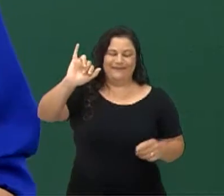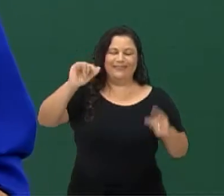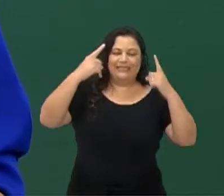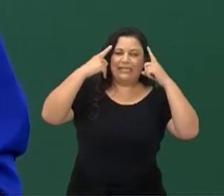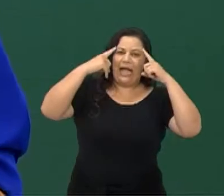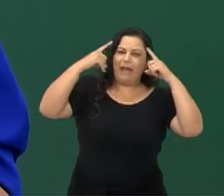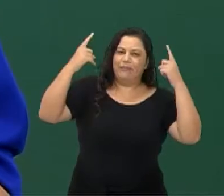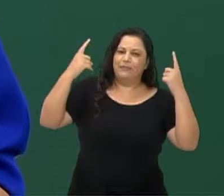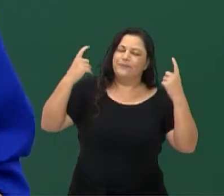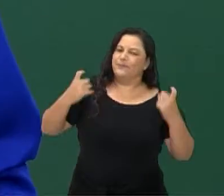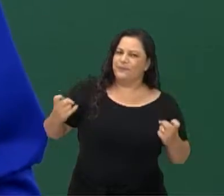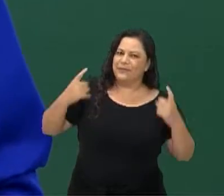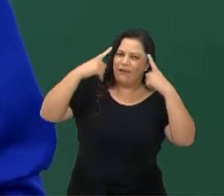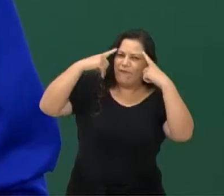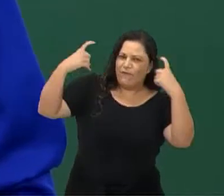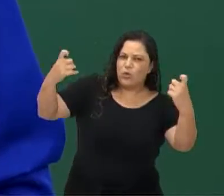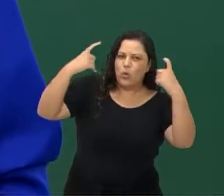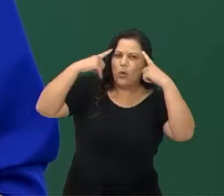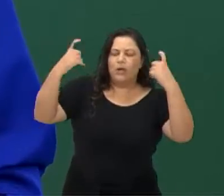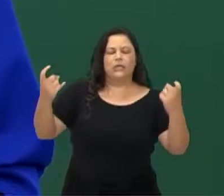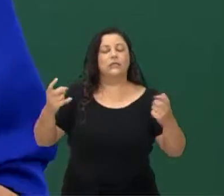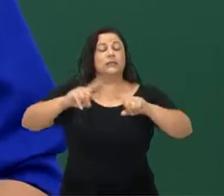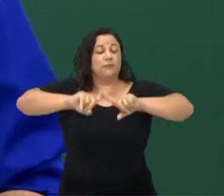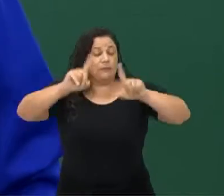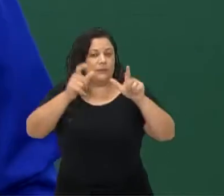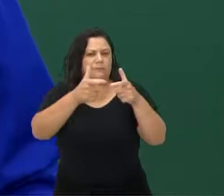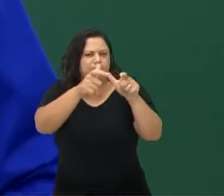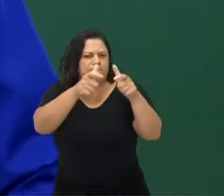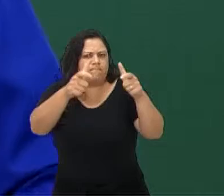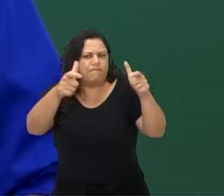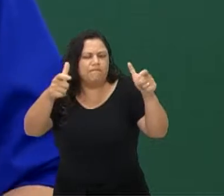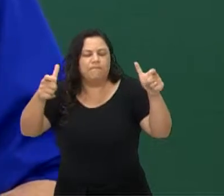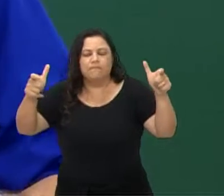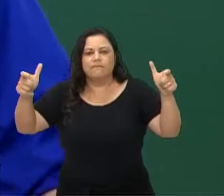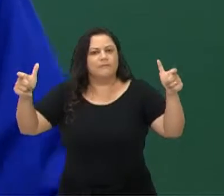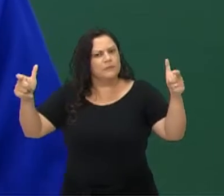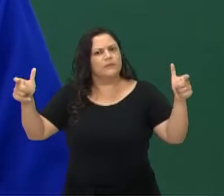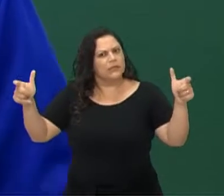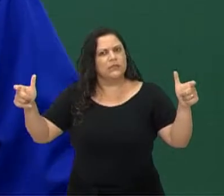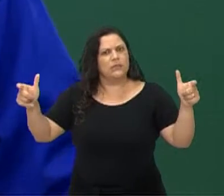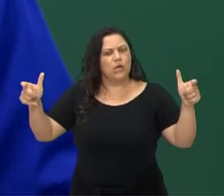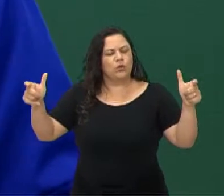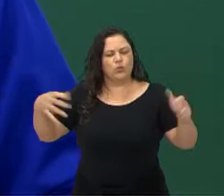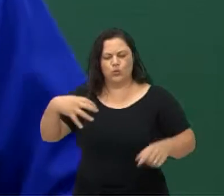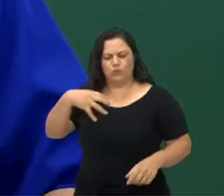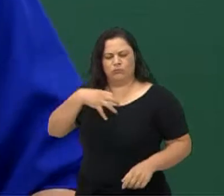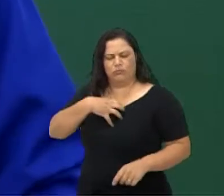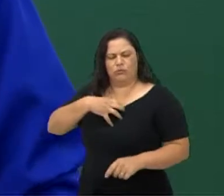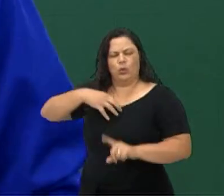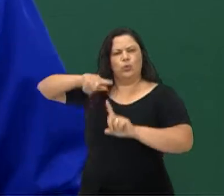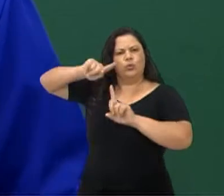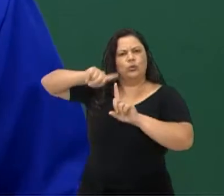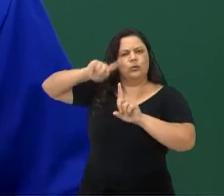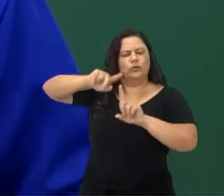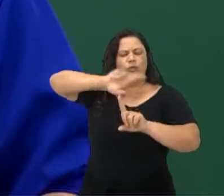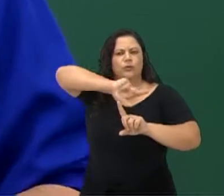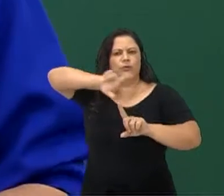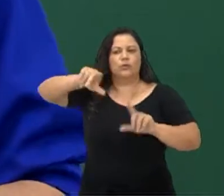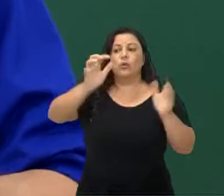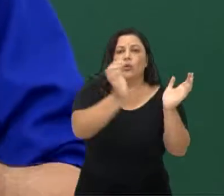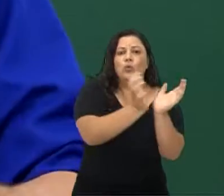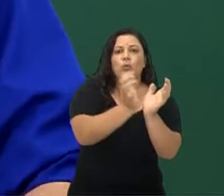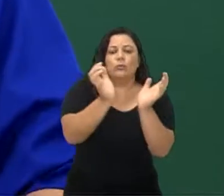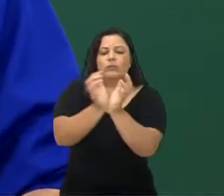crescendo, crescendo bastante, né? E se transformou num estilo de dança, com vários grupos